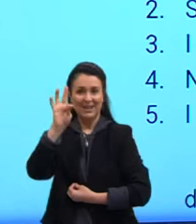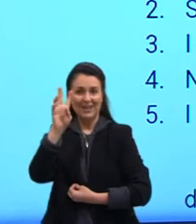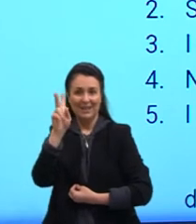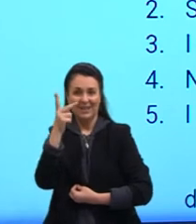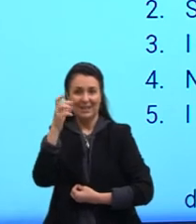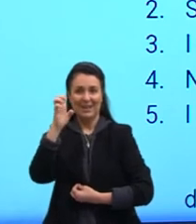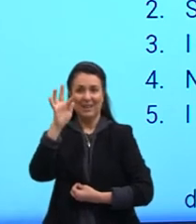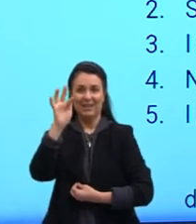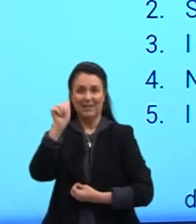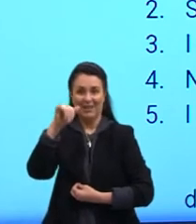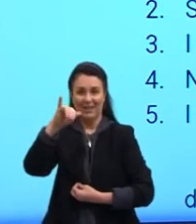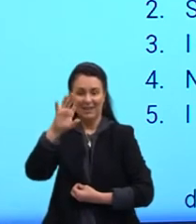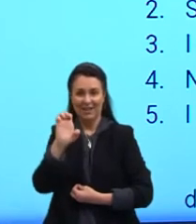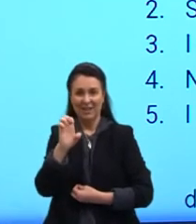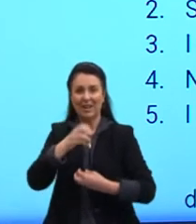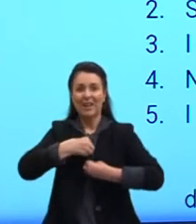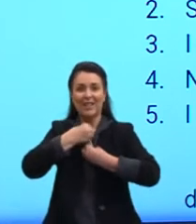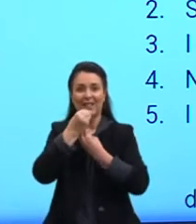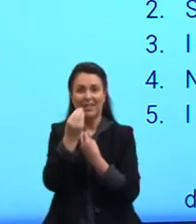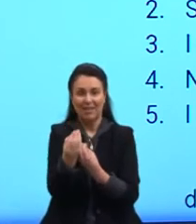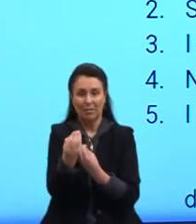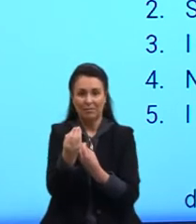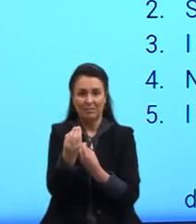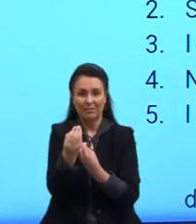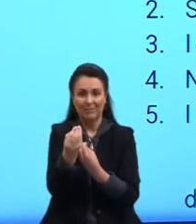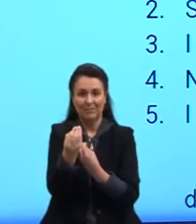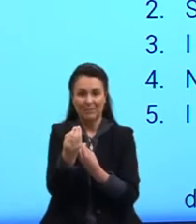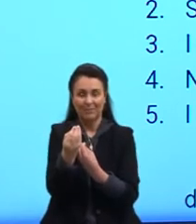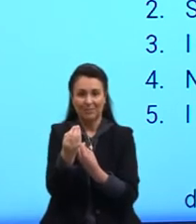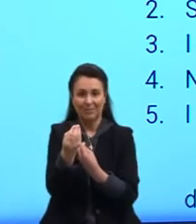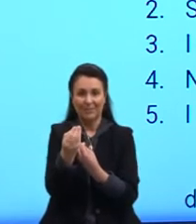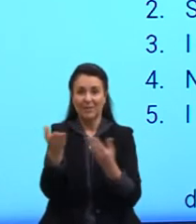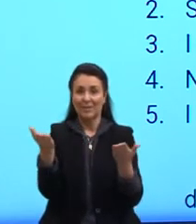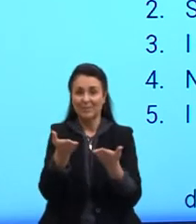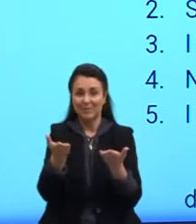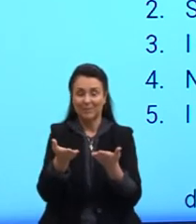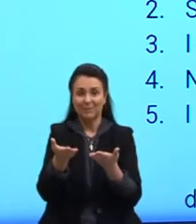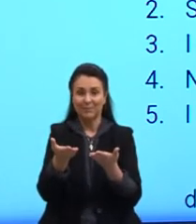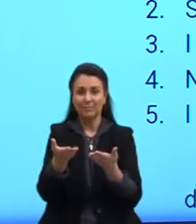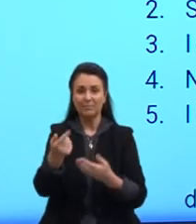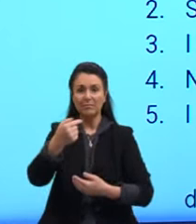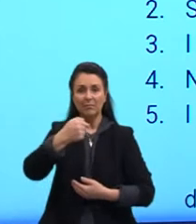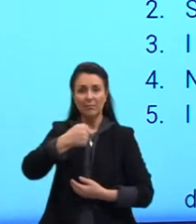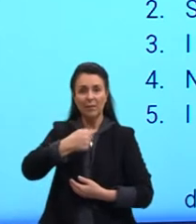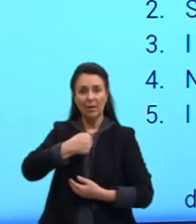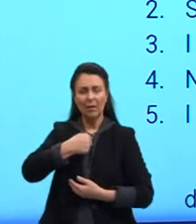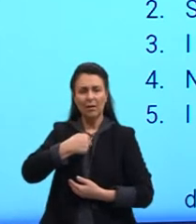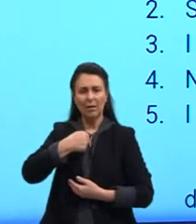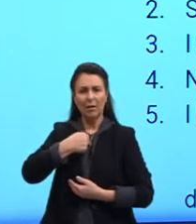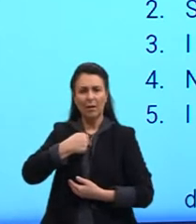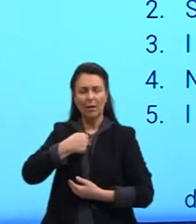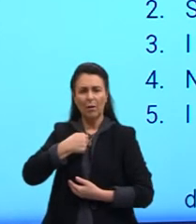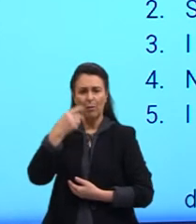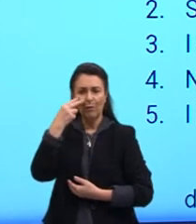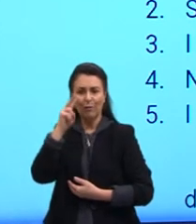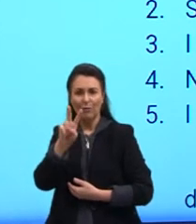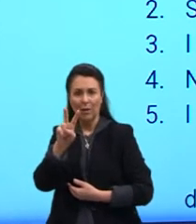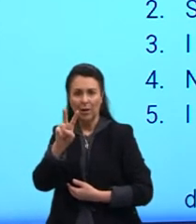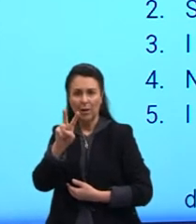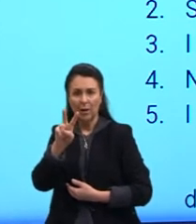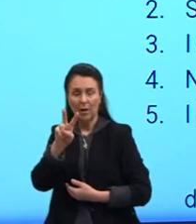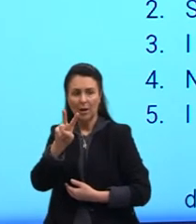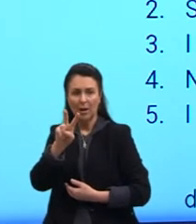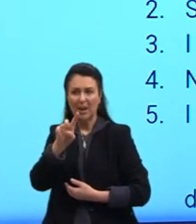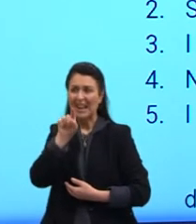adiante, então. I saw him last year. Eu o vi o ano passado. Eu o